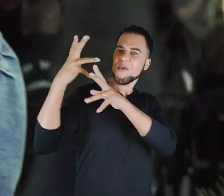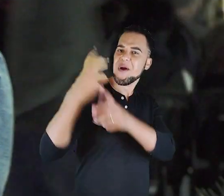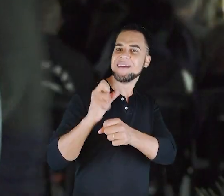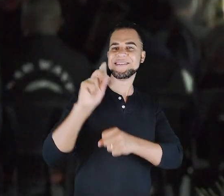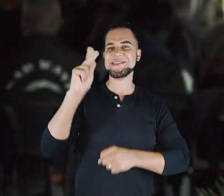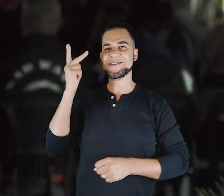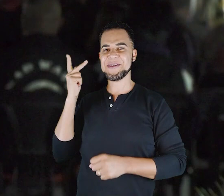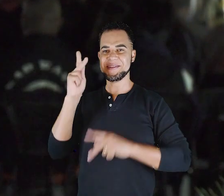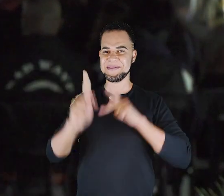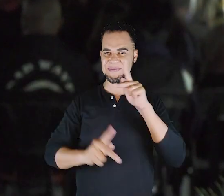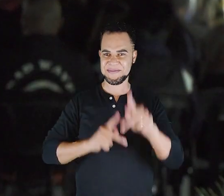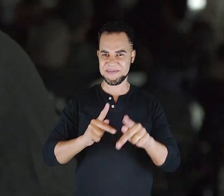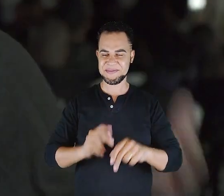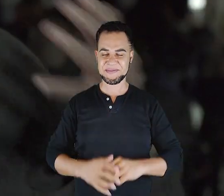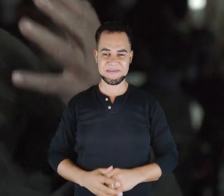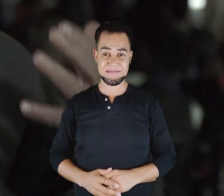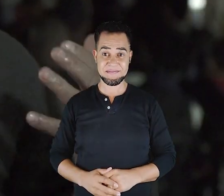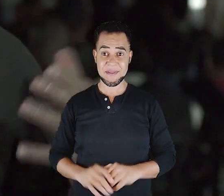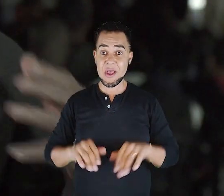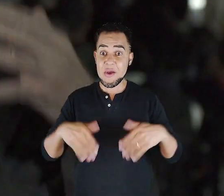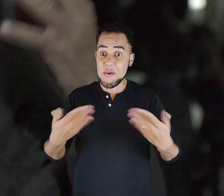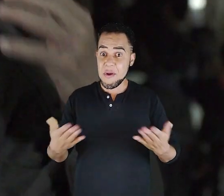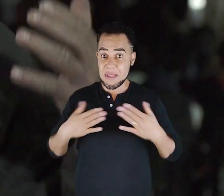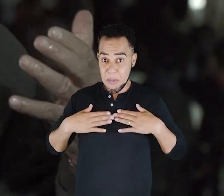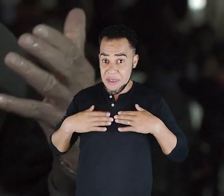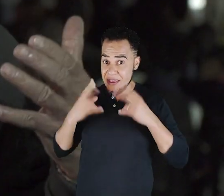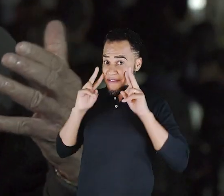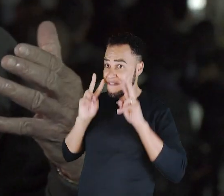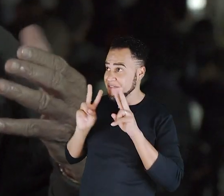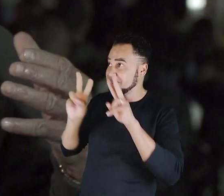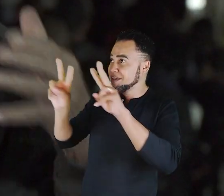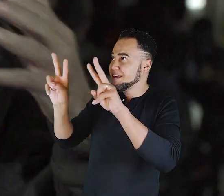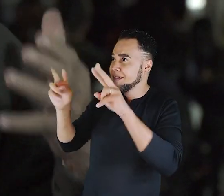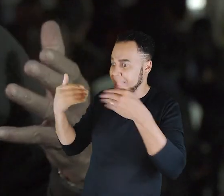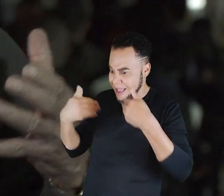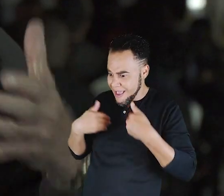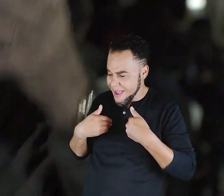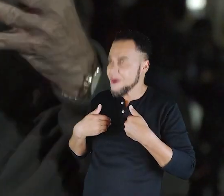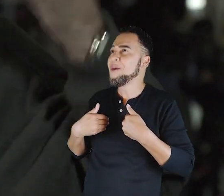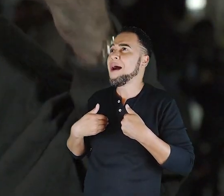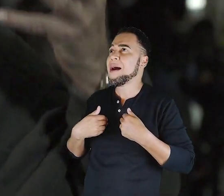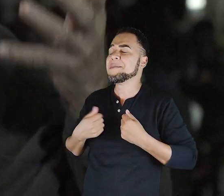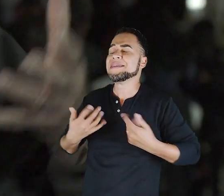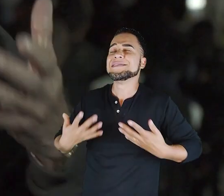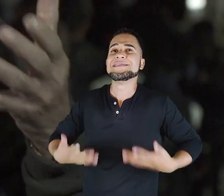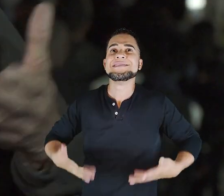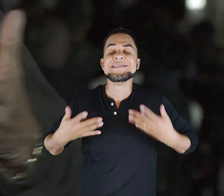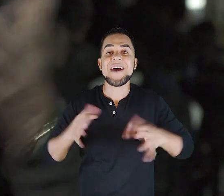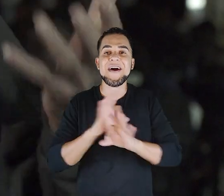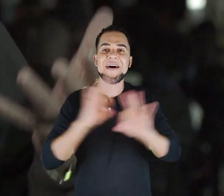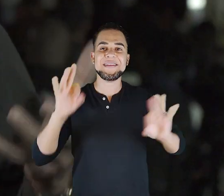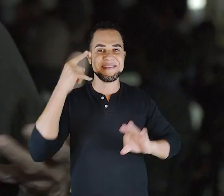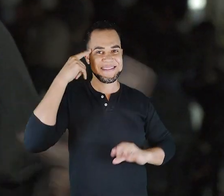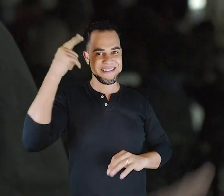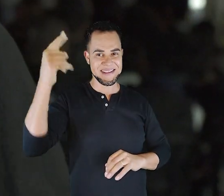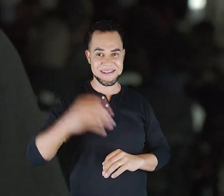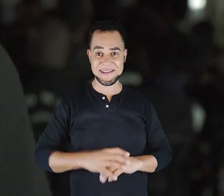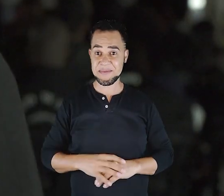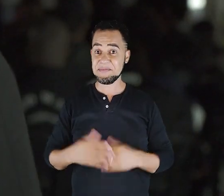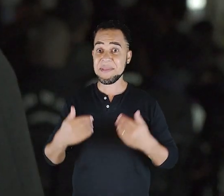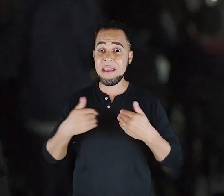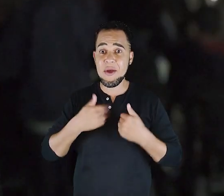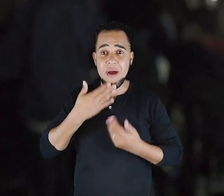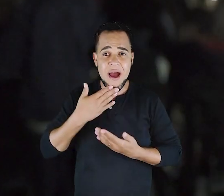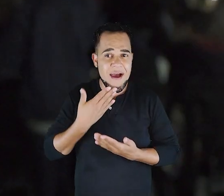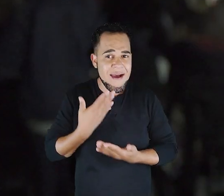resgata a história das pessoas. Eu, quando me vi na tela de cinema, me vi flutuando. Achei excelente a ideia.